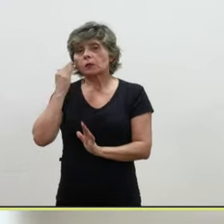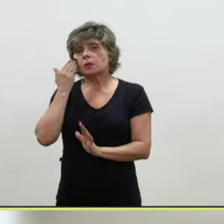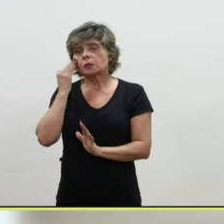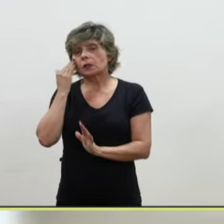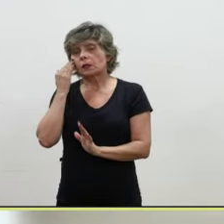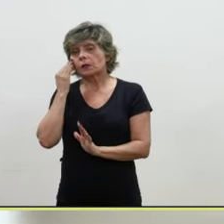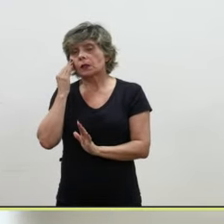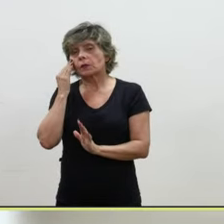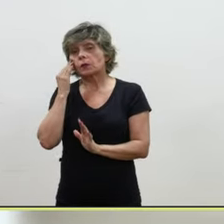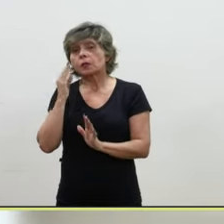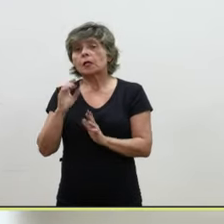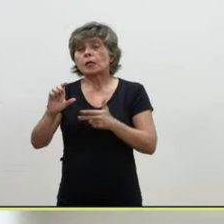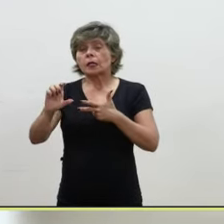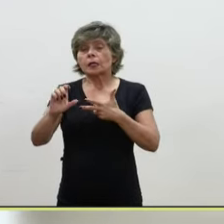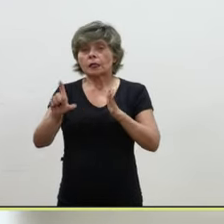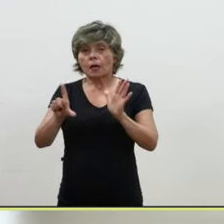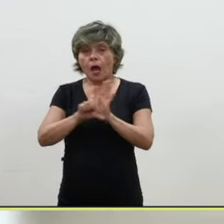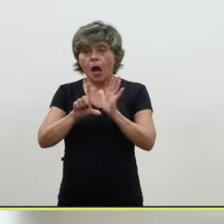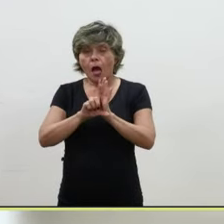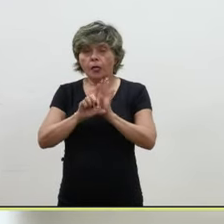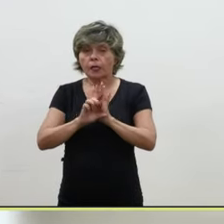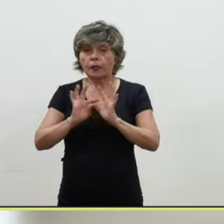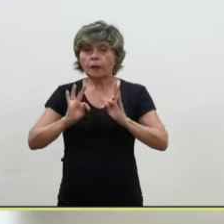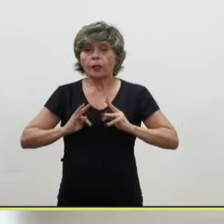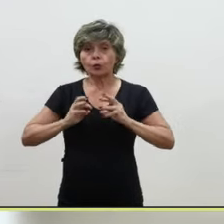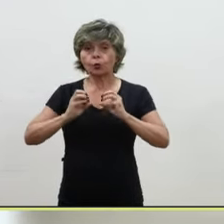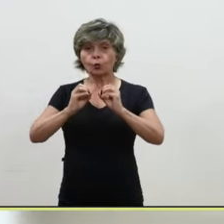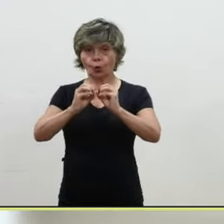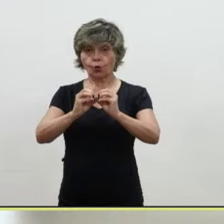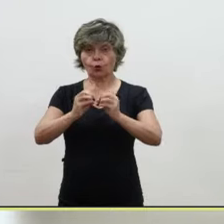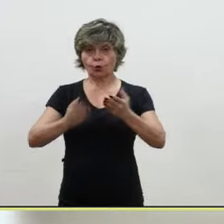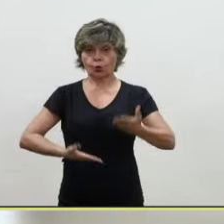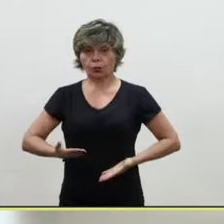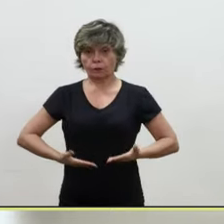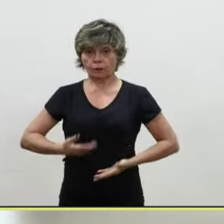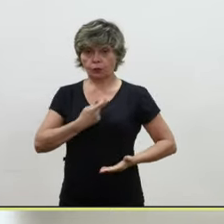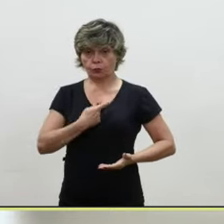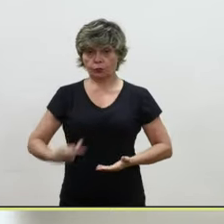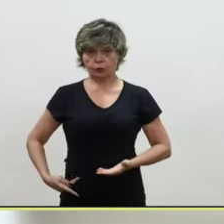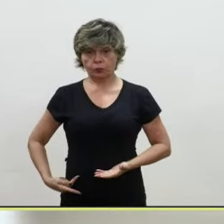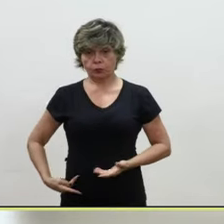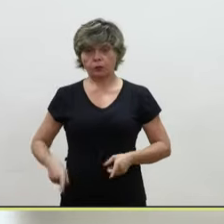aplica a todos os servidores municipais, inclusive do legislativo. Obrigado, senhor presidente.